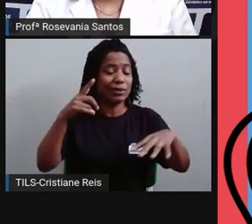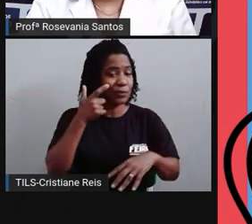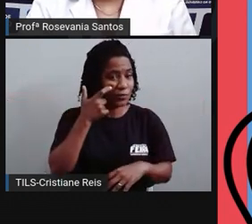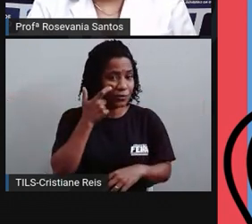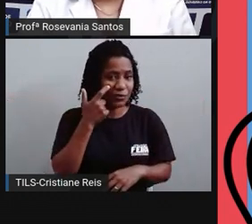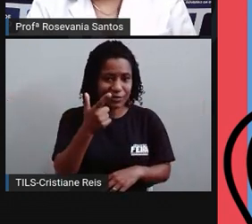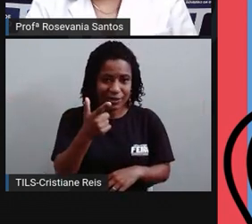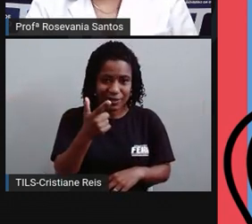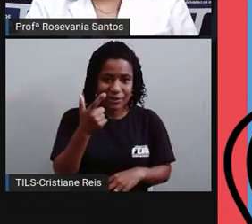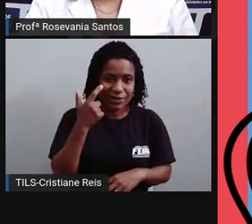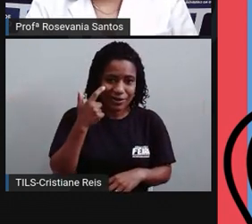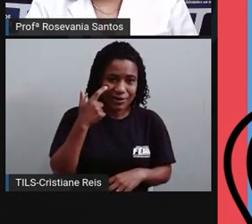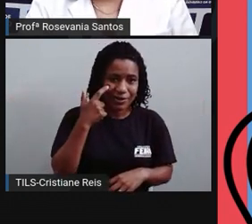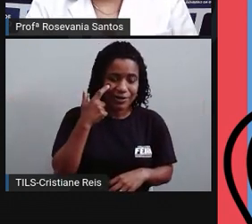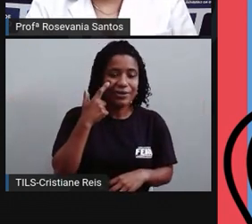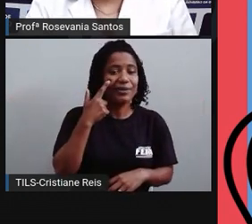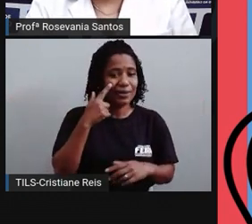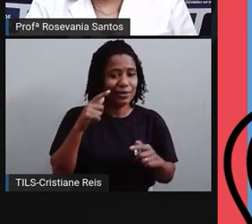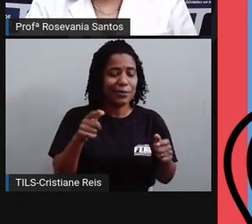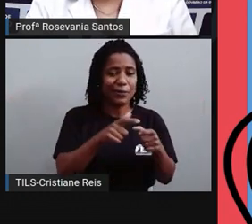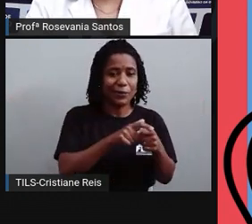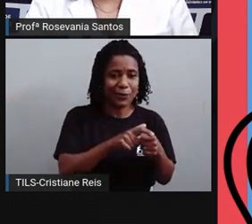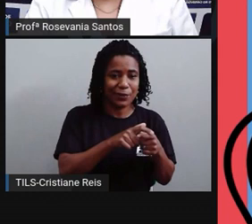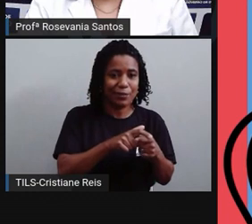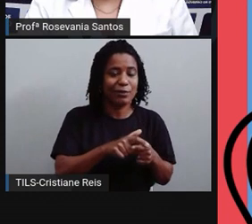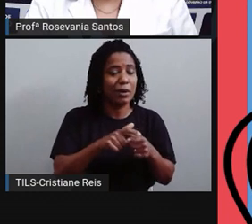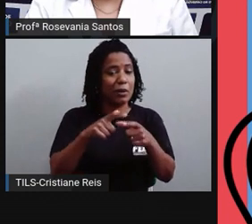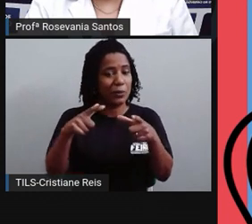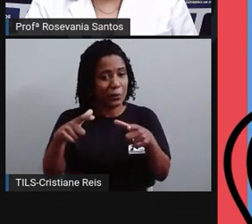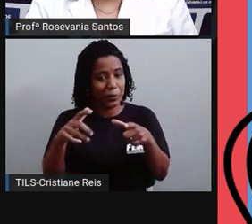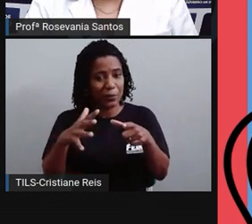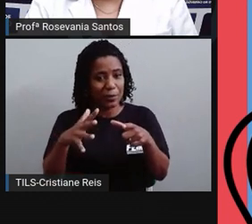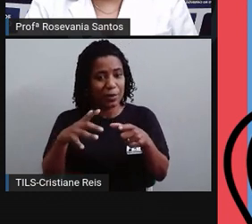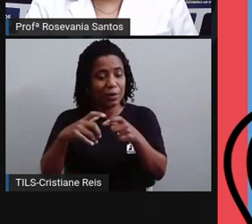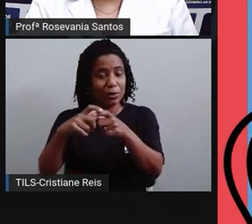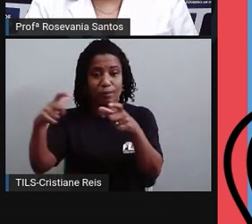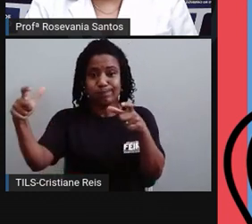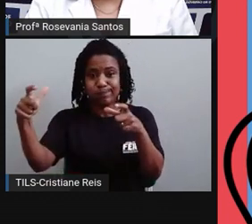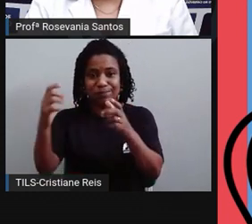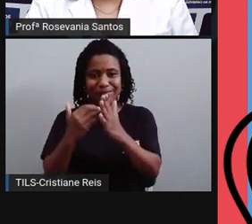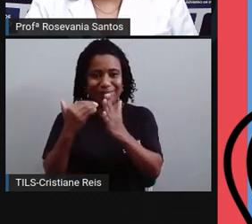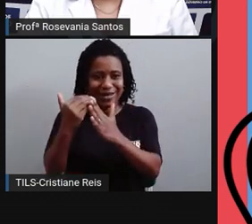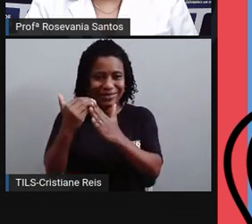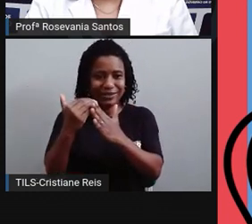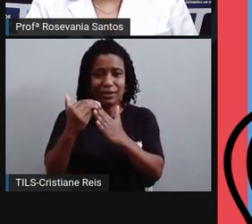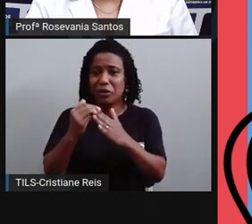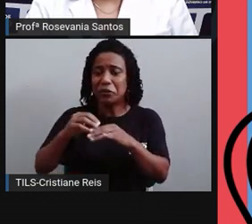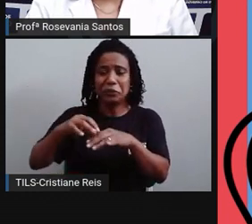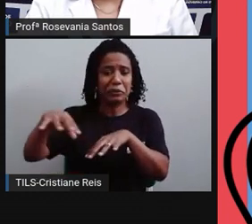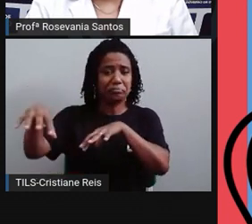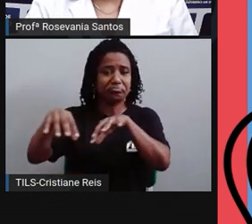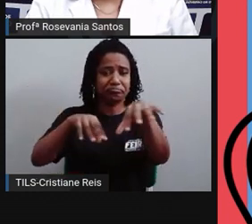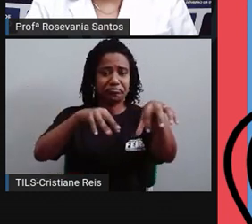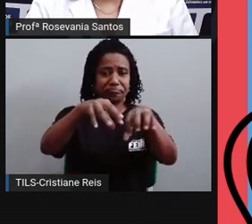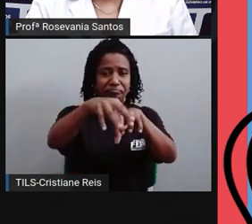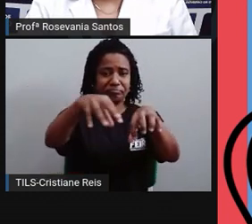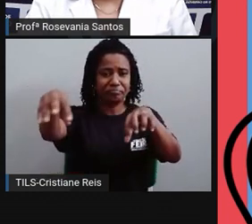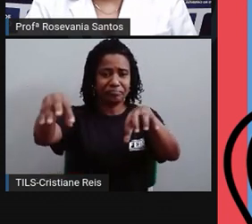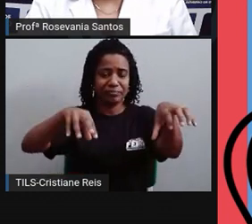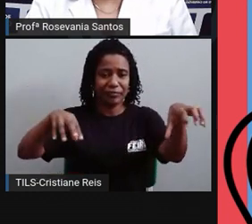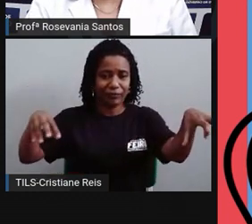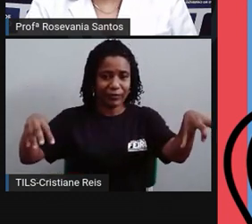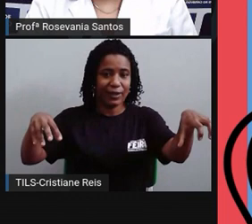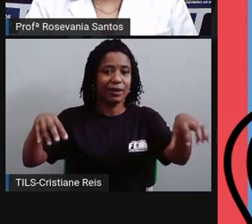né, de vazios e de densidade demográfica. E a outra informação, também, é que a gente vai observando que, ao longo do tempo que vai